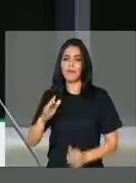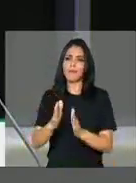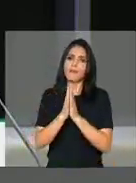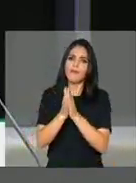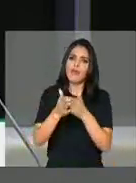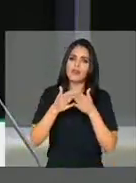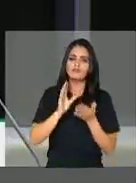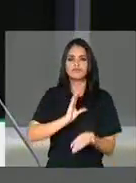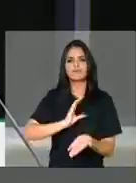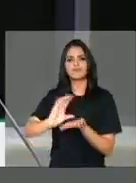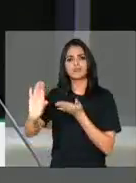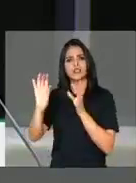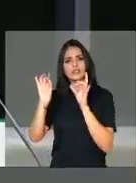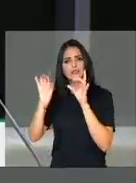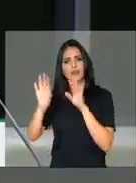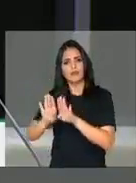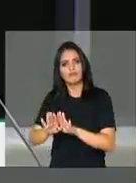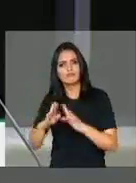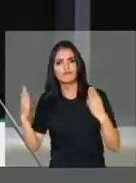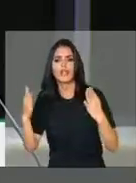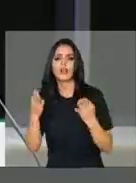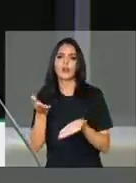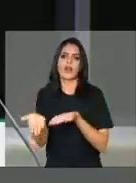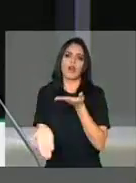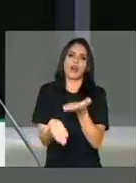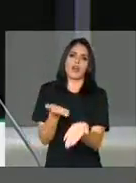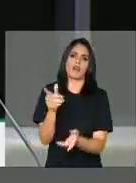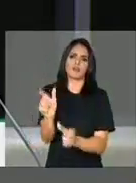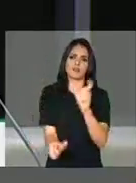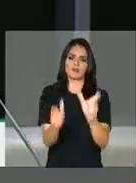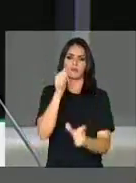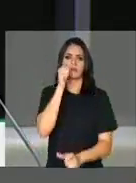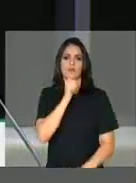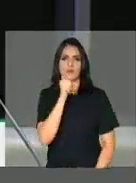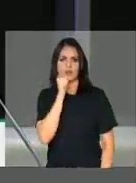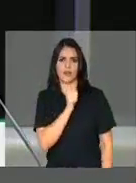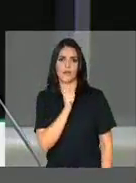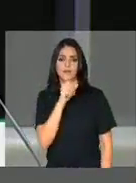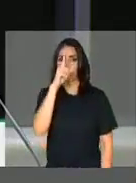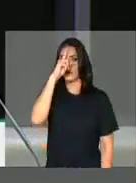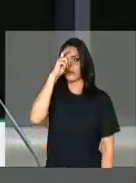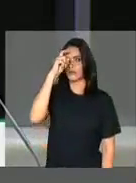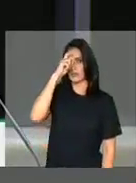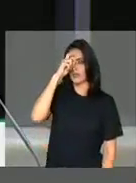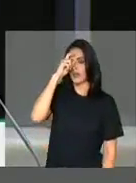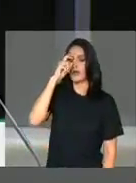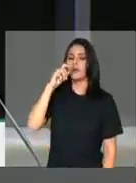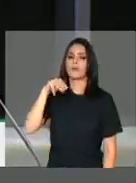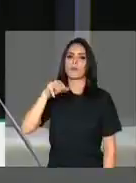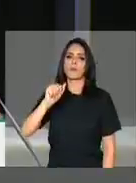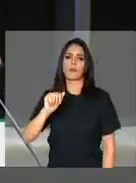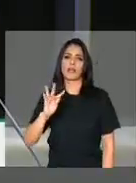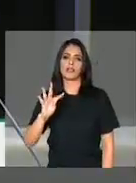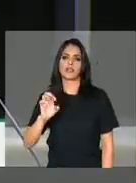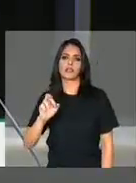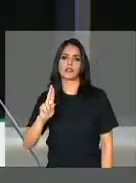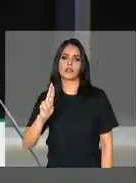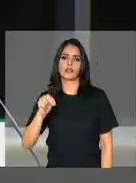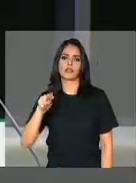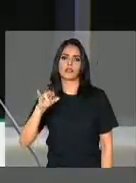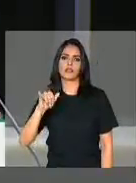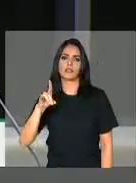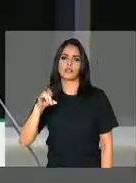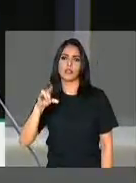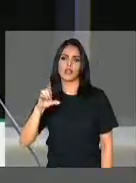especial para continuar atendendo. O hospital maternidade Sofia Feldman atende por